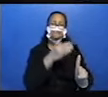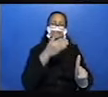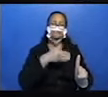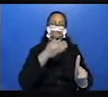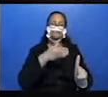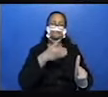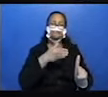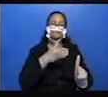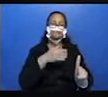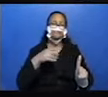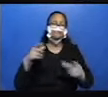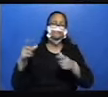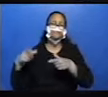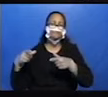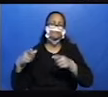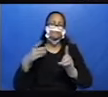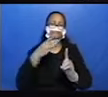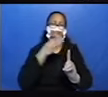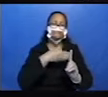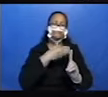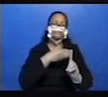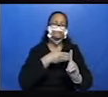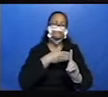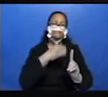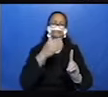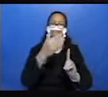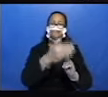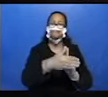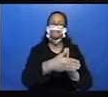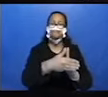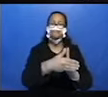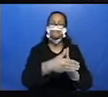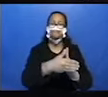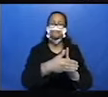Que lugar que você fica quando você está seguindo alguém?